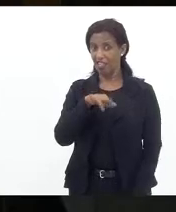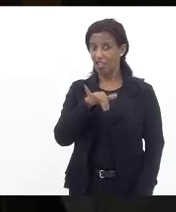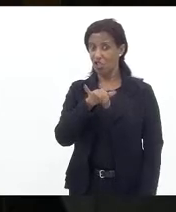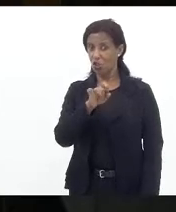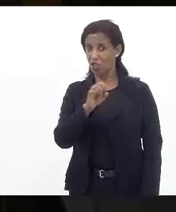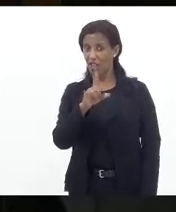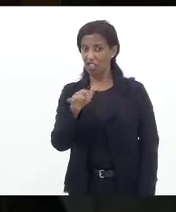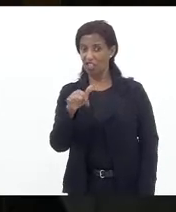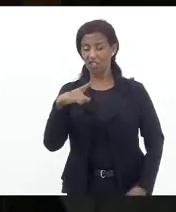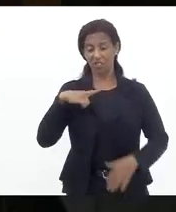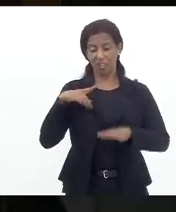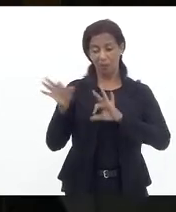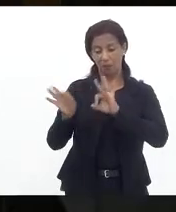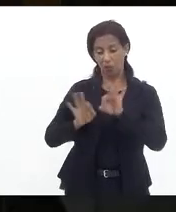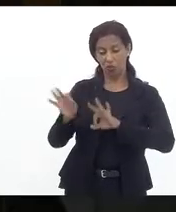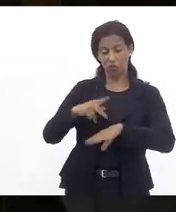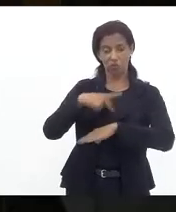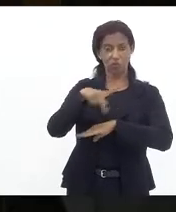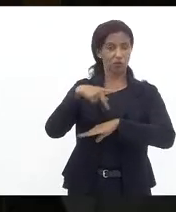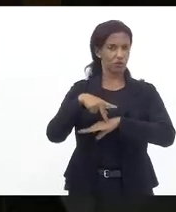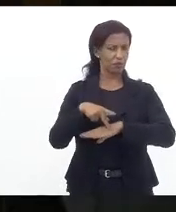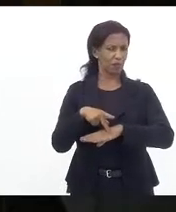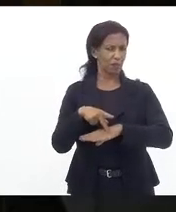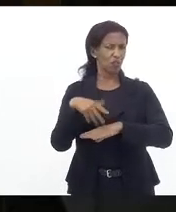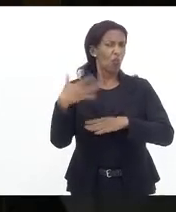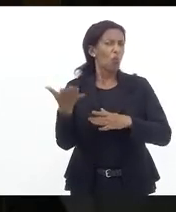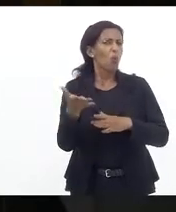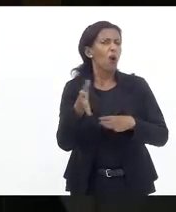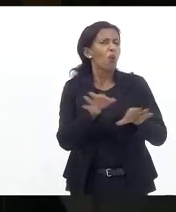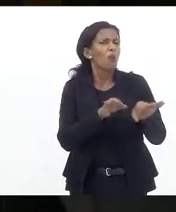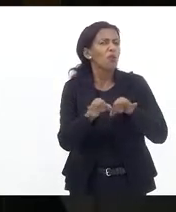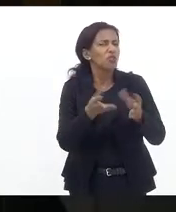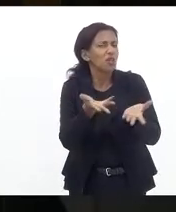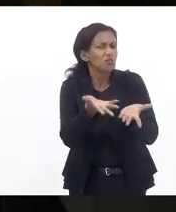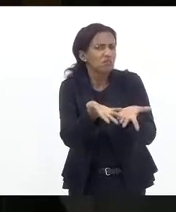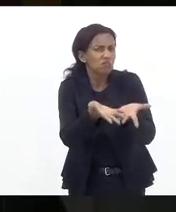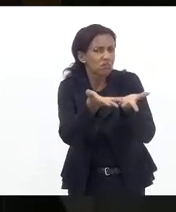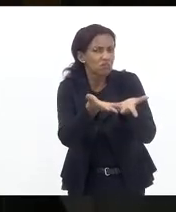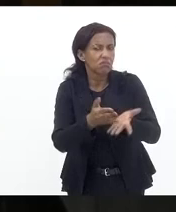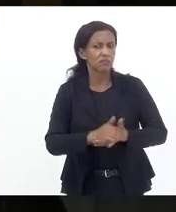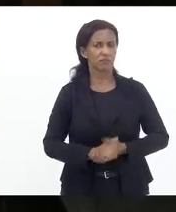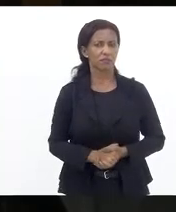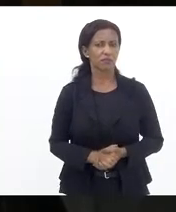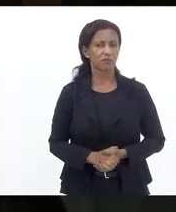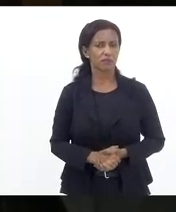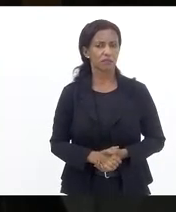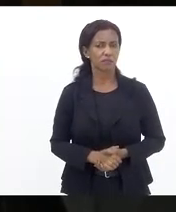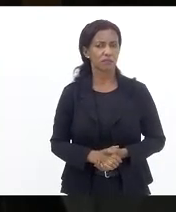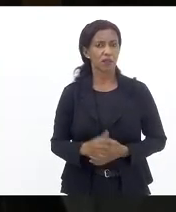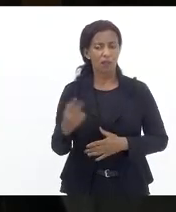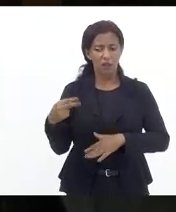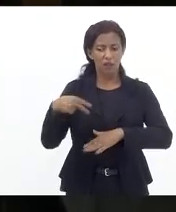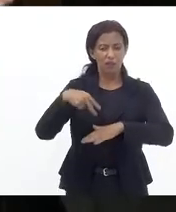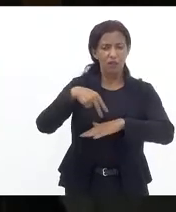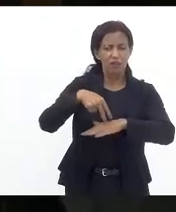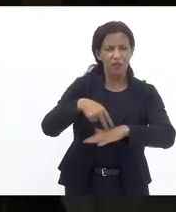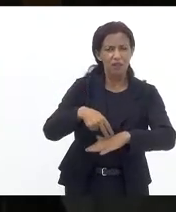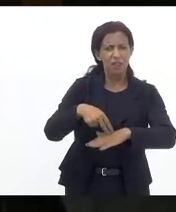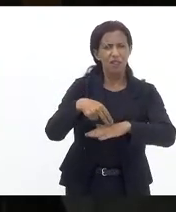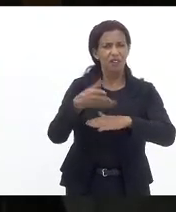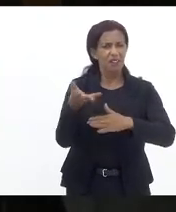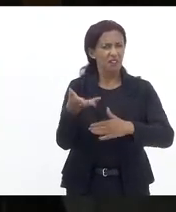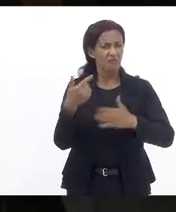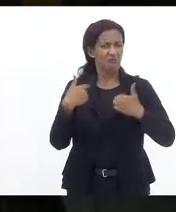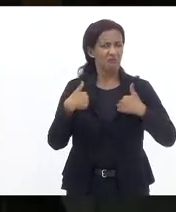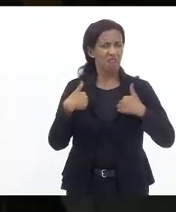projeto de país e eu quero saber qual é o projeto de vocês vem aqui e fala em conservadorismo